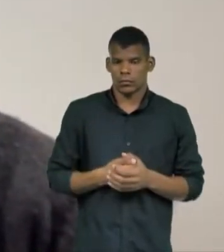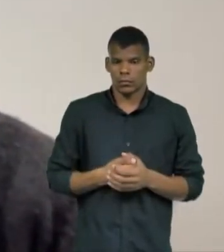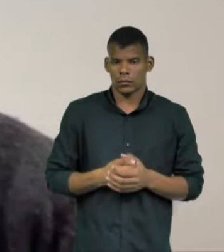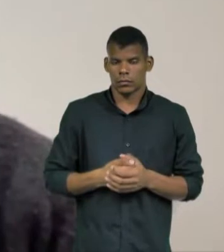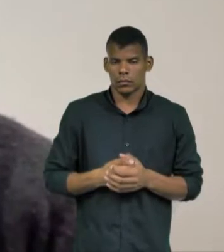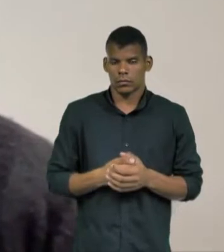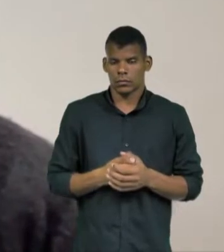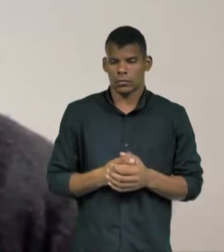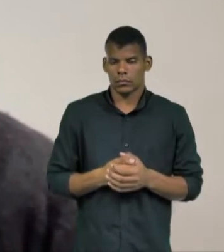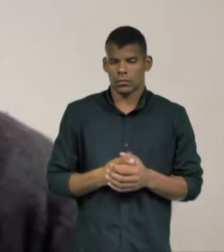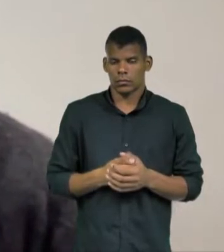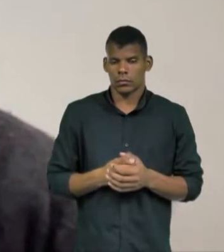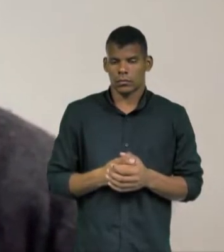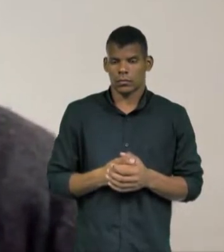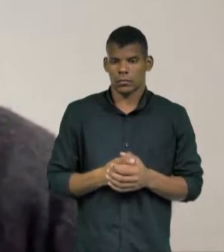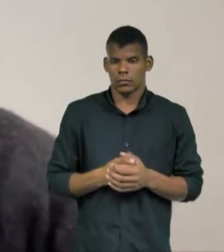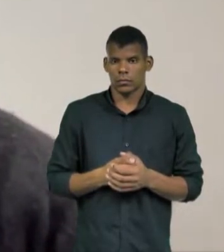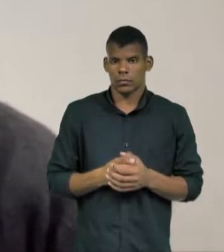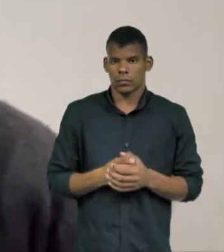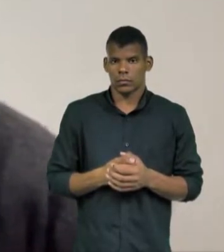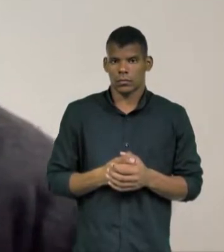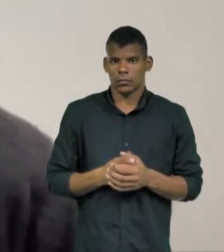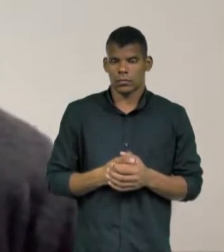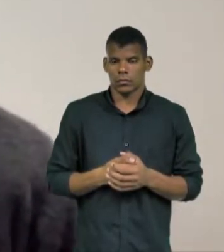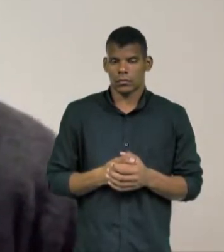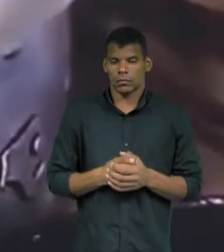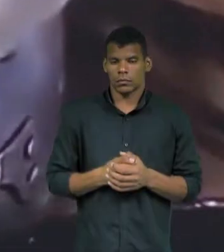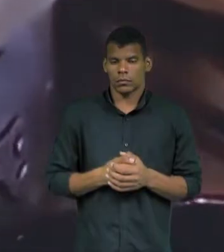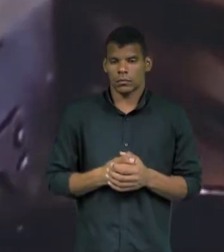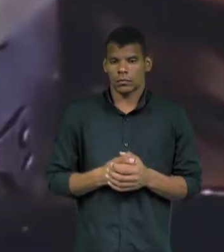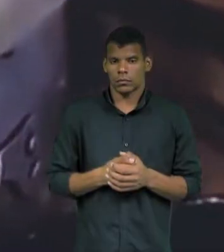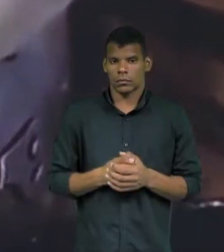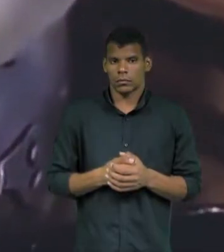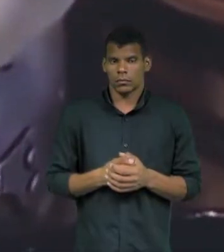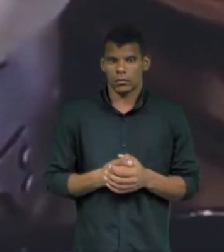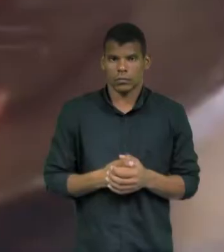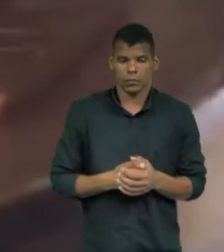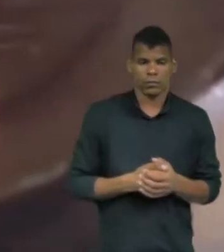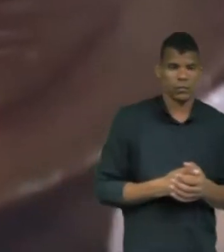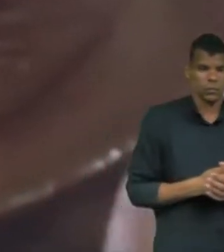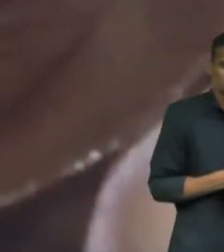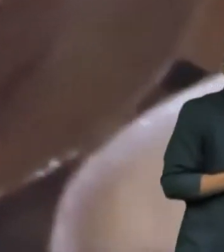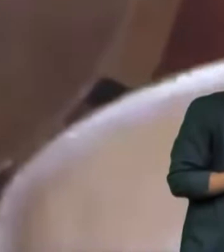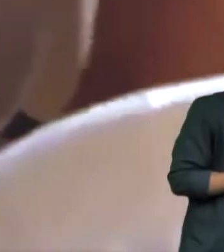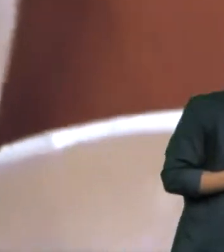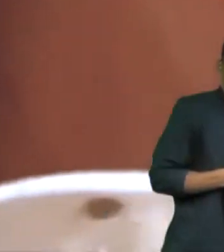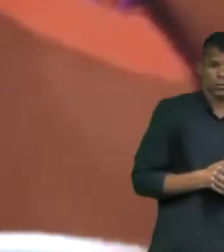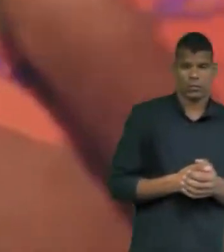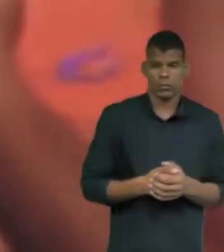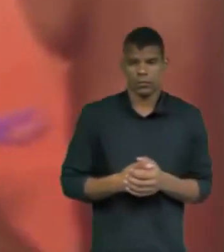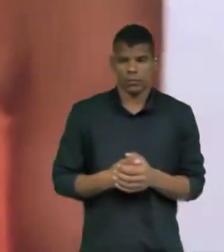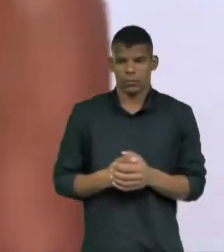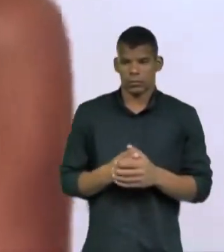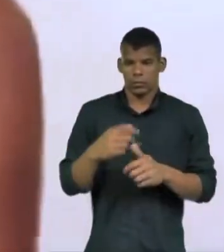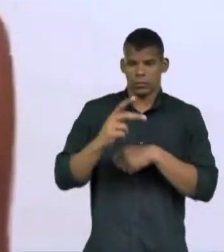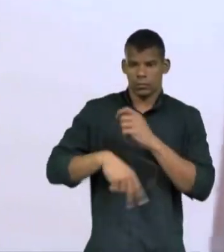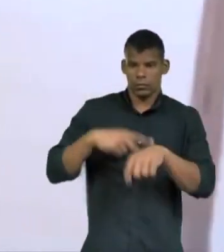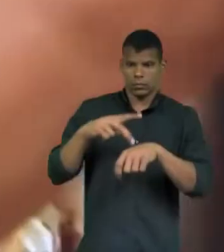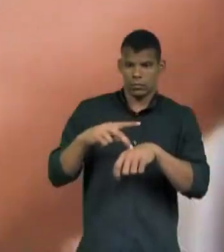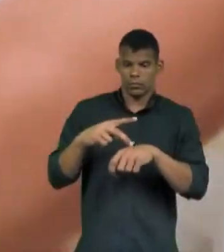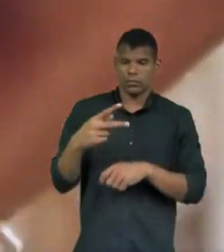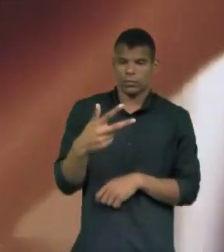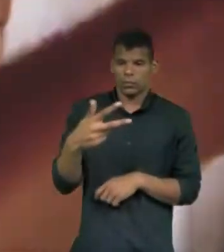Jefferson Nascimento, essas percepções confirmam o momento difícil que o país vem passando, com mais de